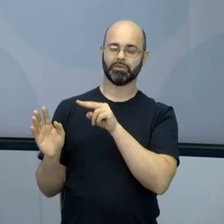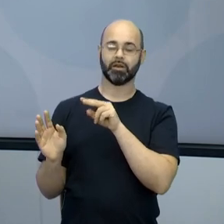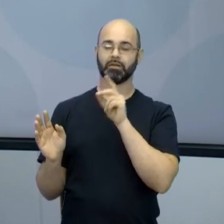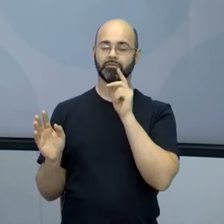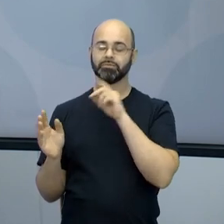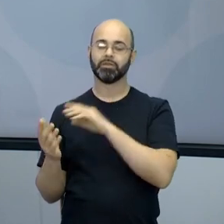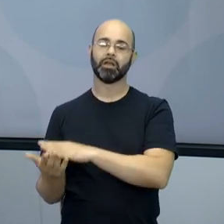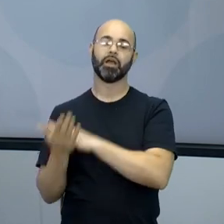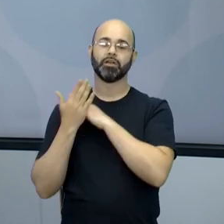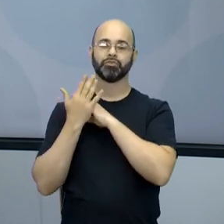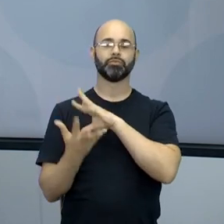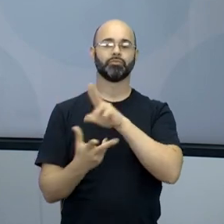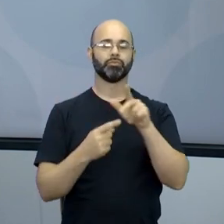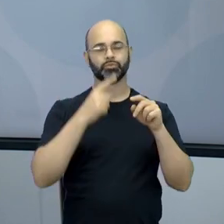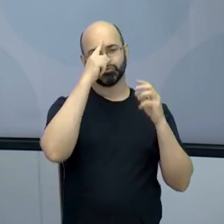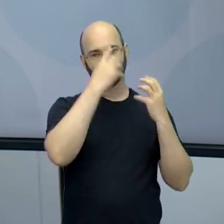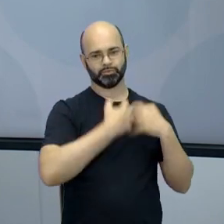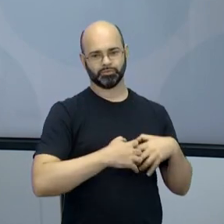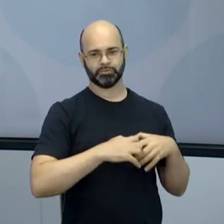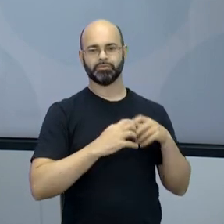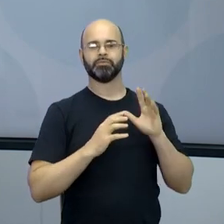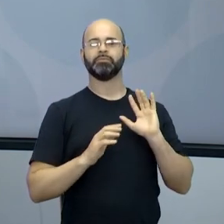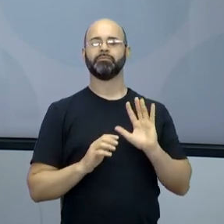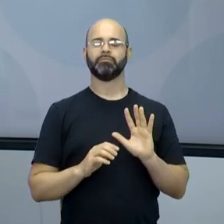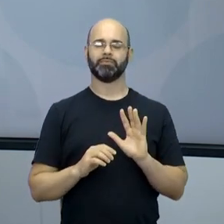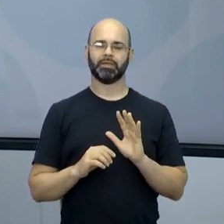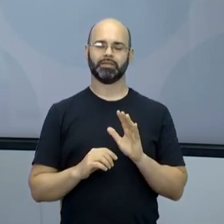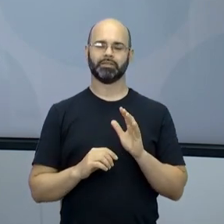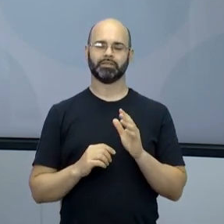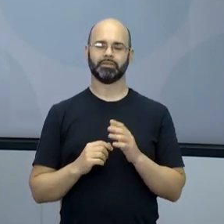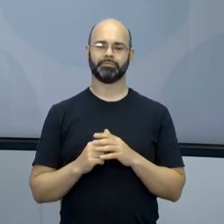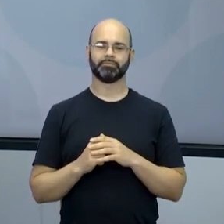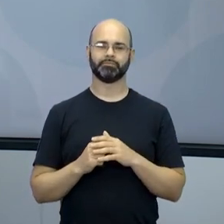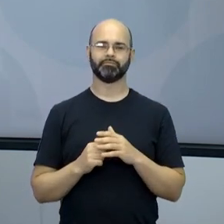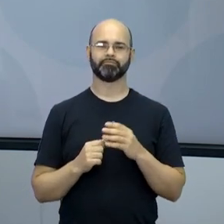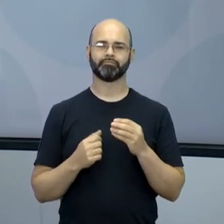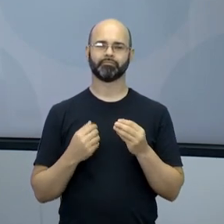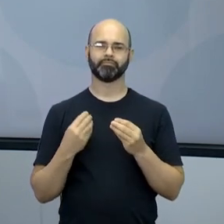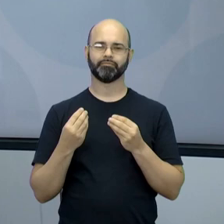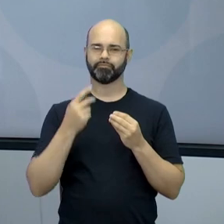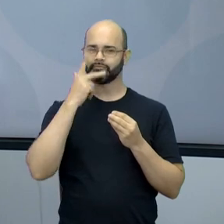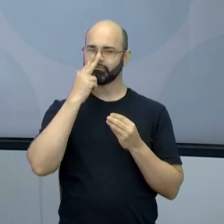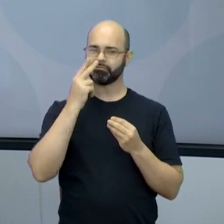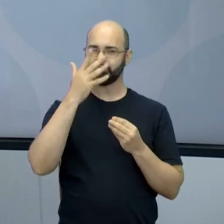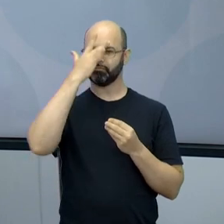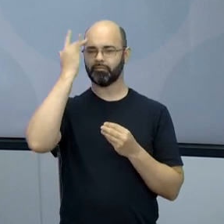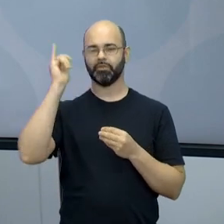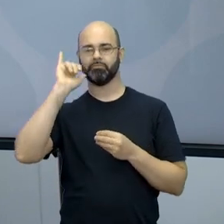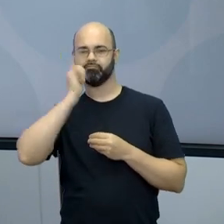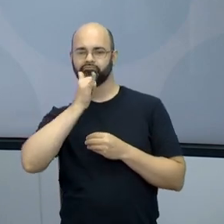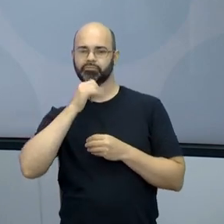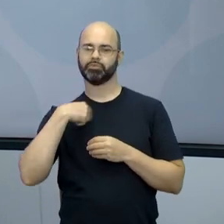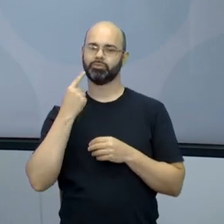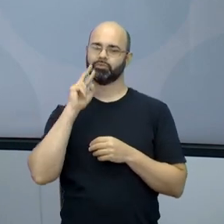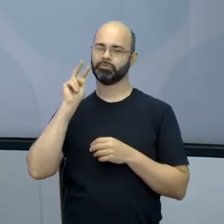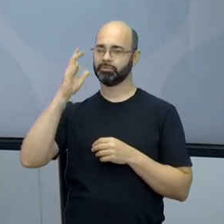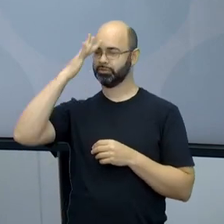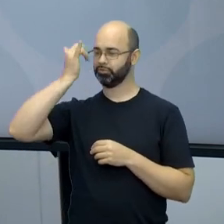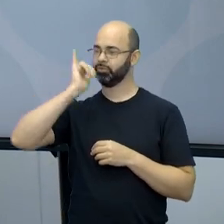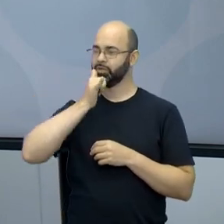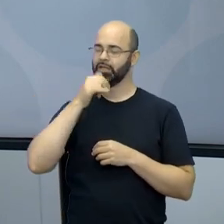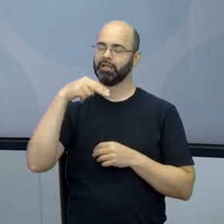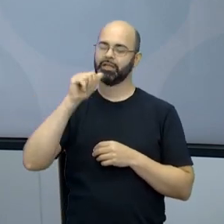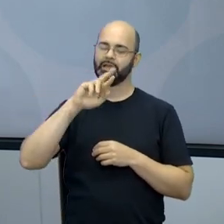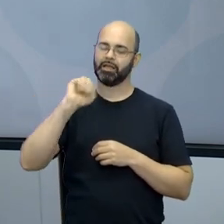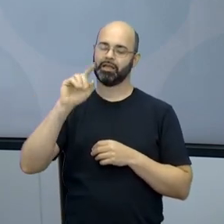pouco refletem, sobre a voz, o ponto de vista, a perspectiva do narrador. Sim. A gente está com um filme